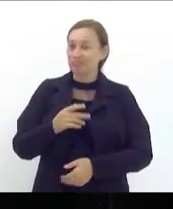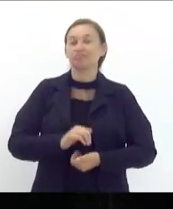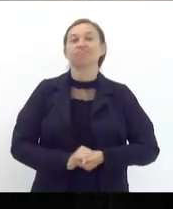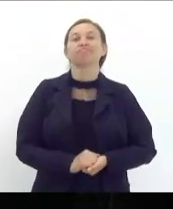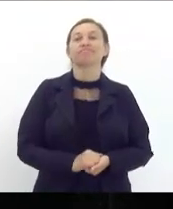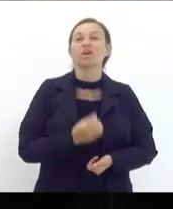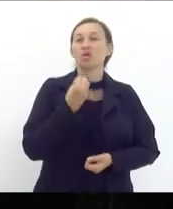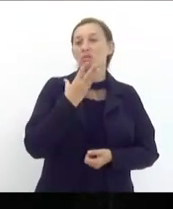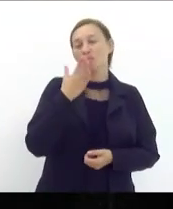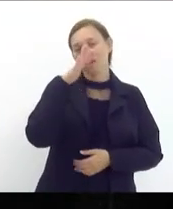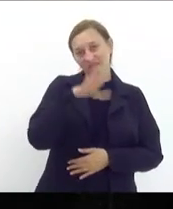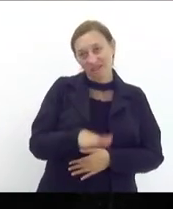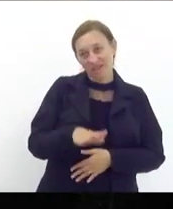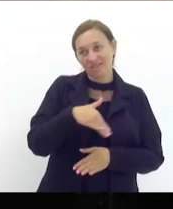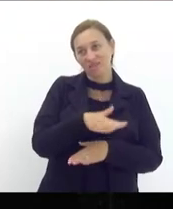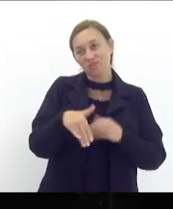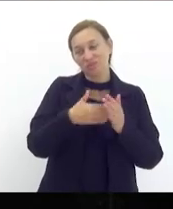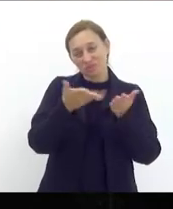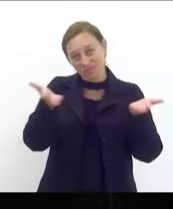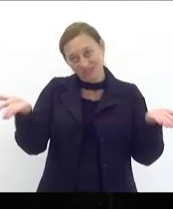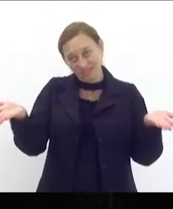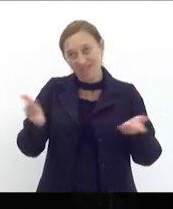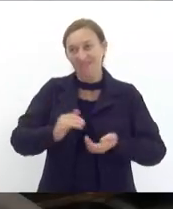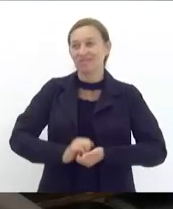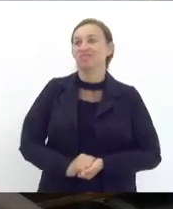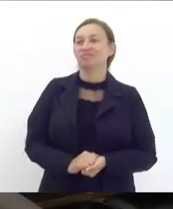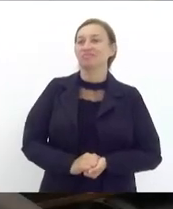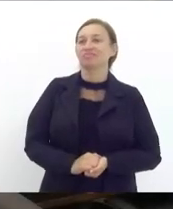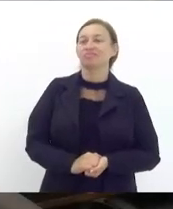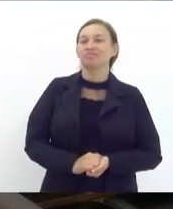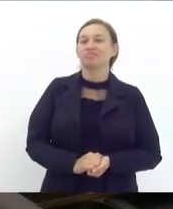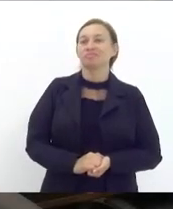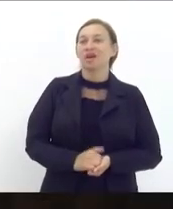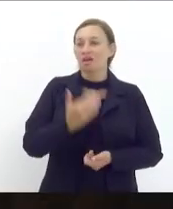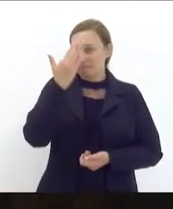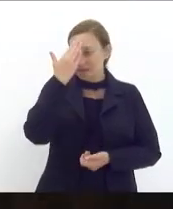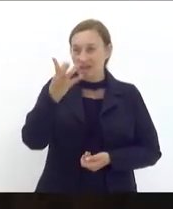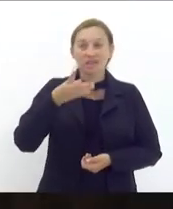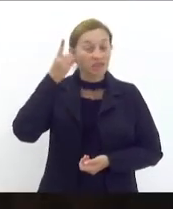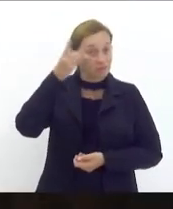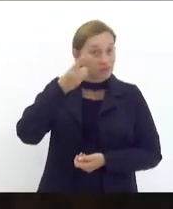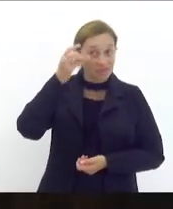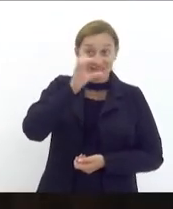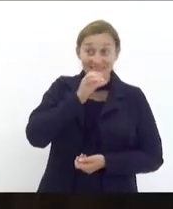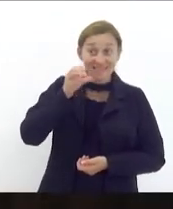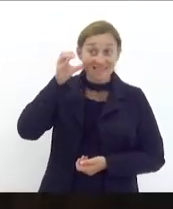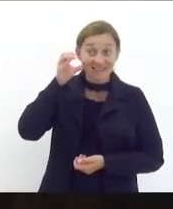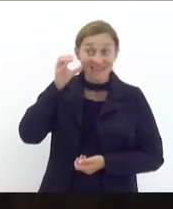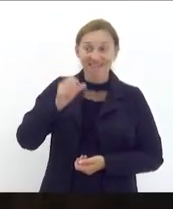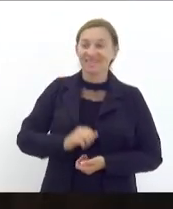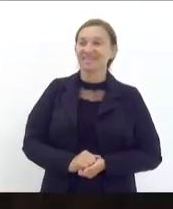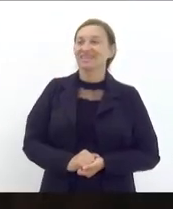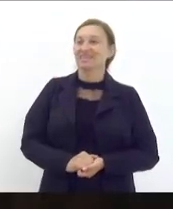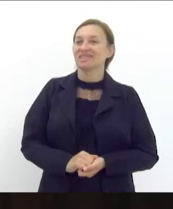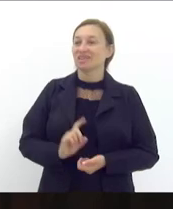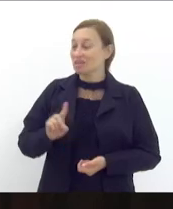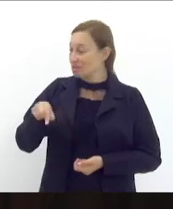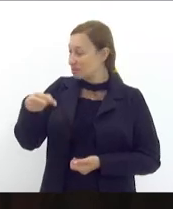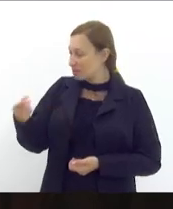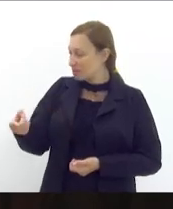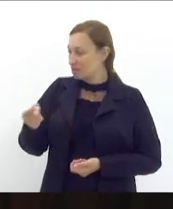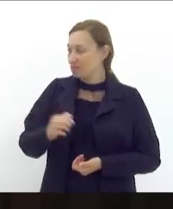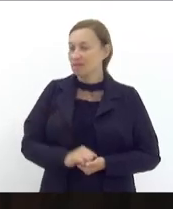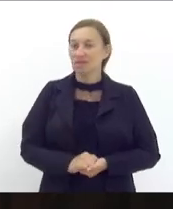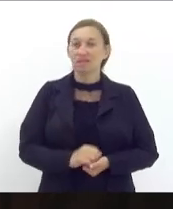uma boa tarde a todos e a todas obrigado deputada Célia Jordão próximo orador